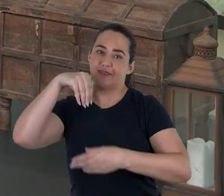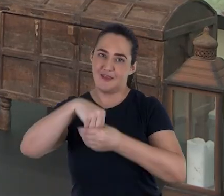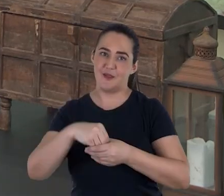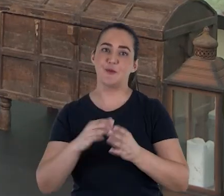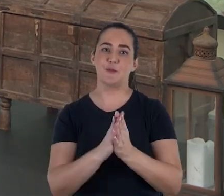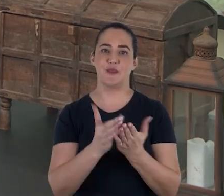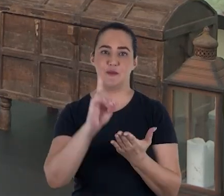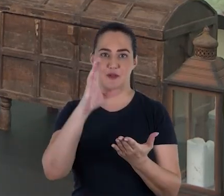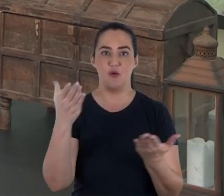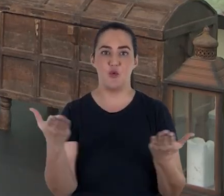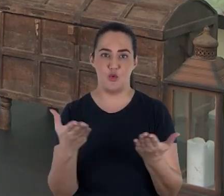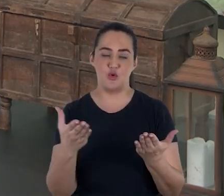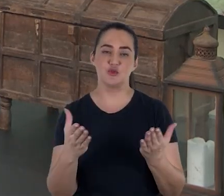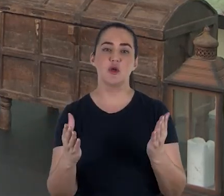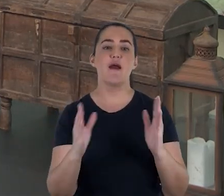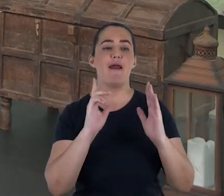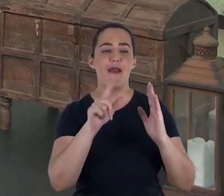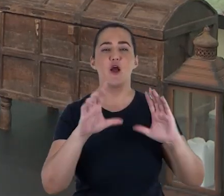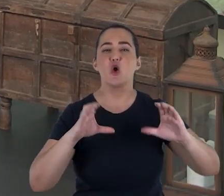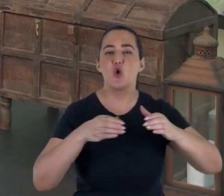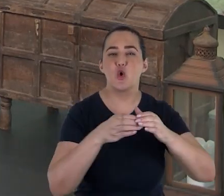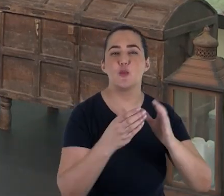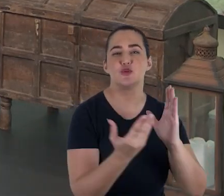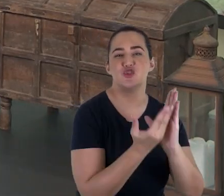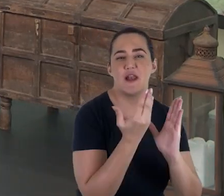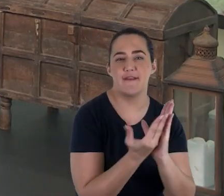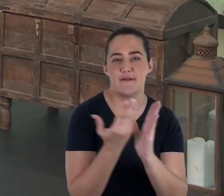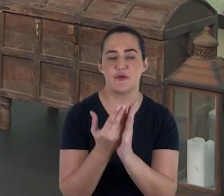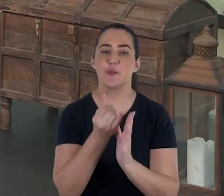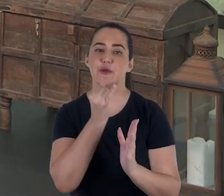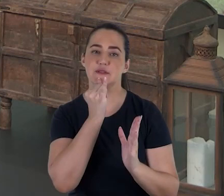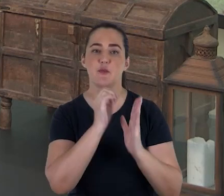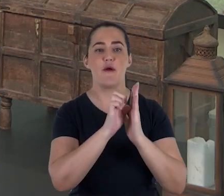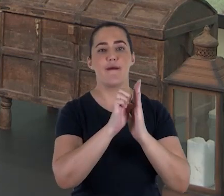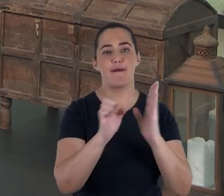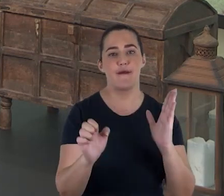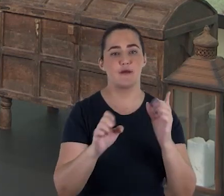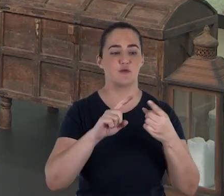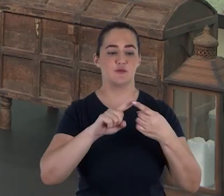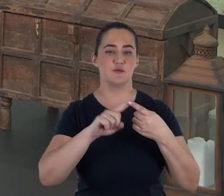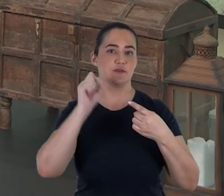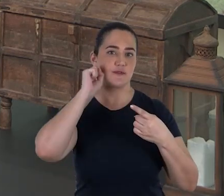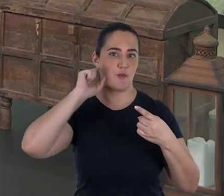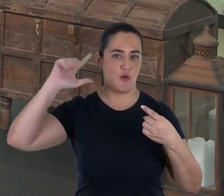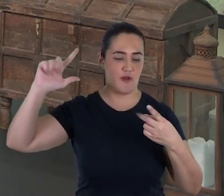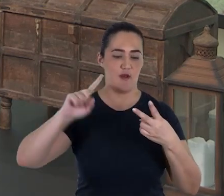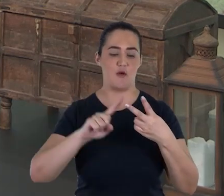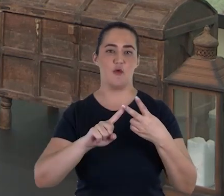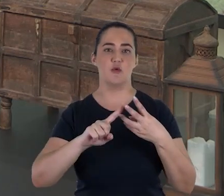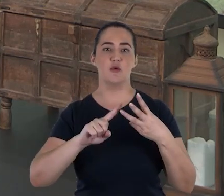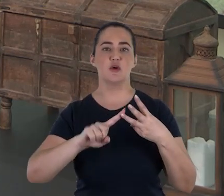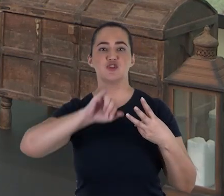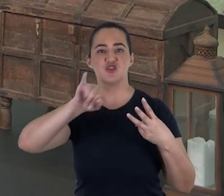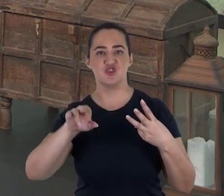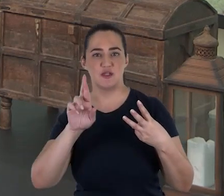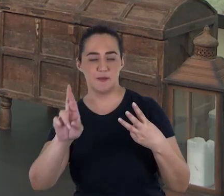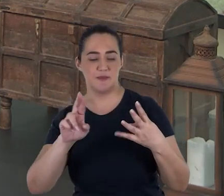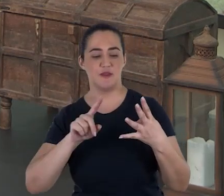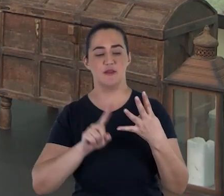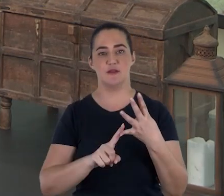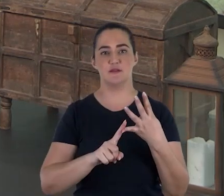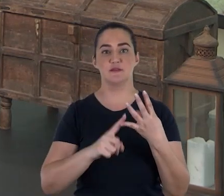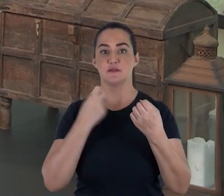hebraico ou cânon sagrado, especialmente o Êxodo, Samuel, Jeremias, Salmos e Daniel.